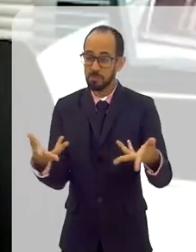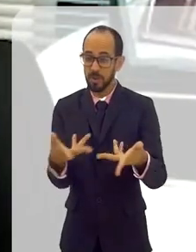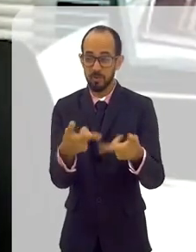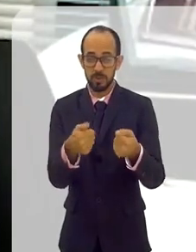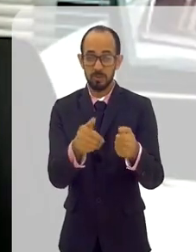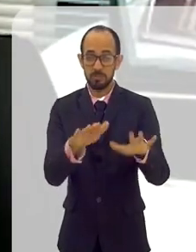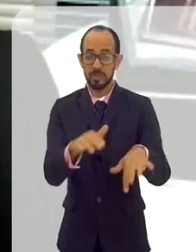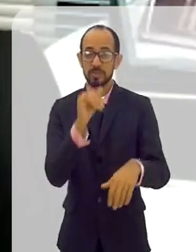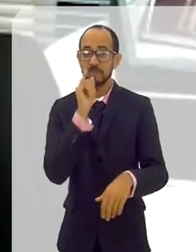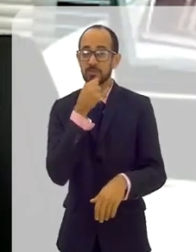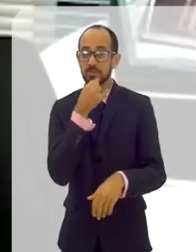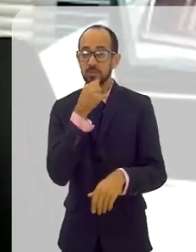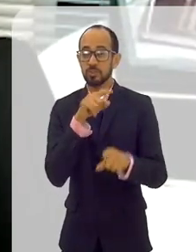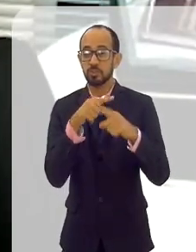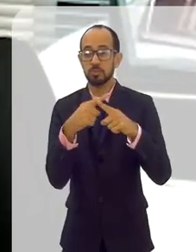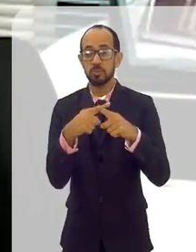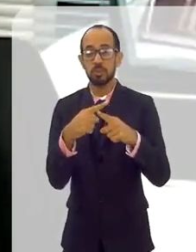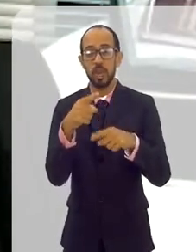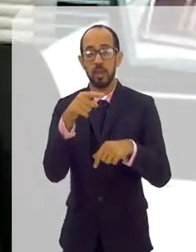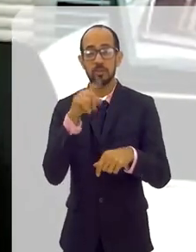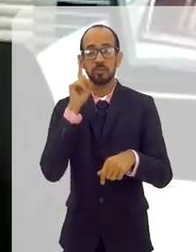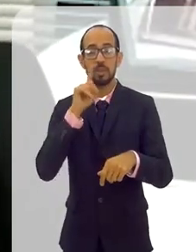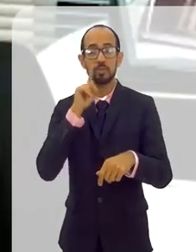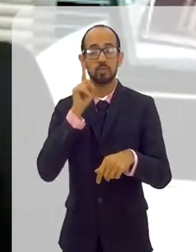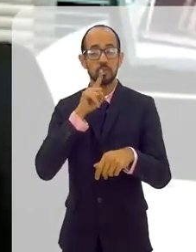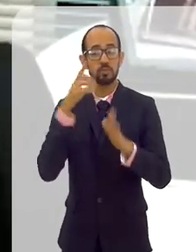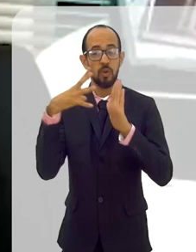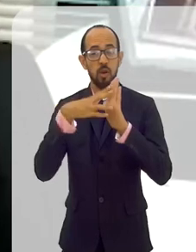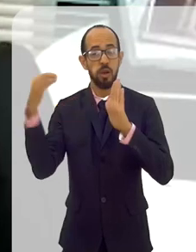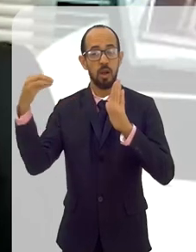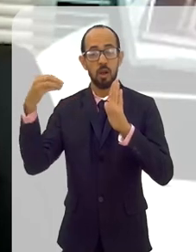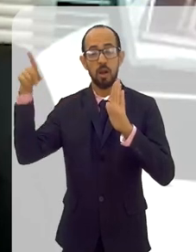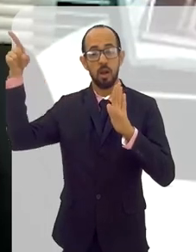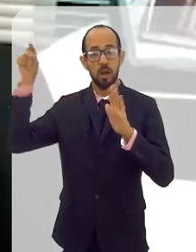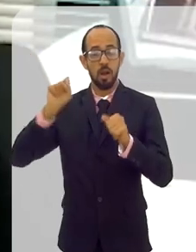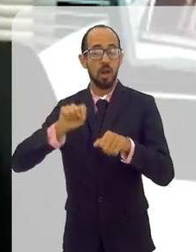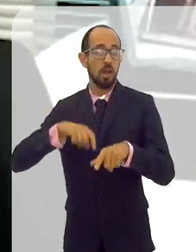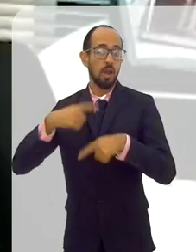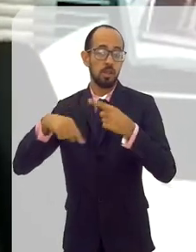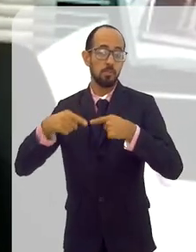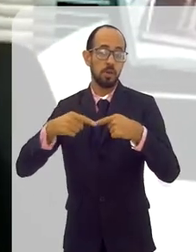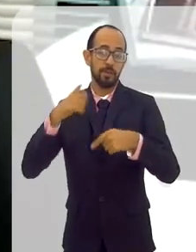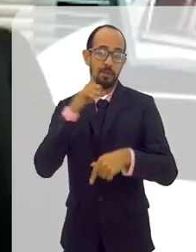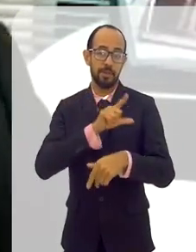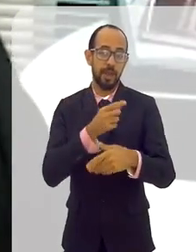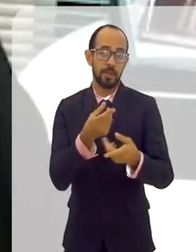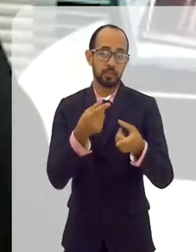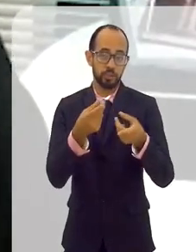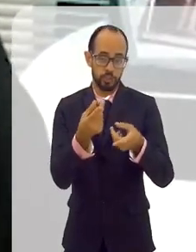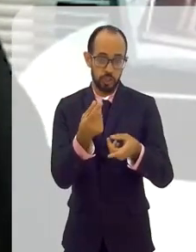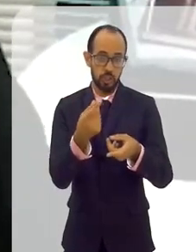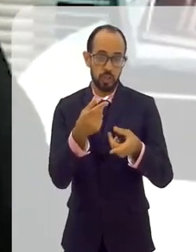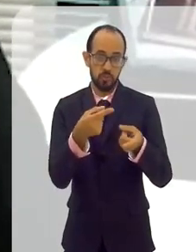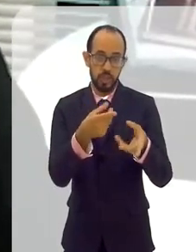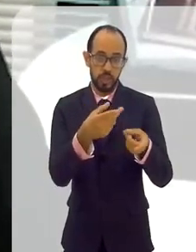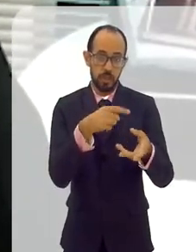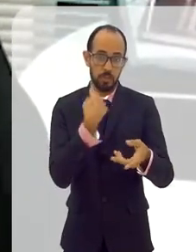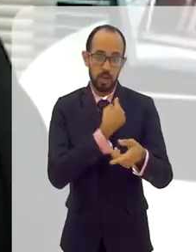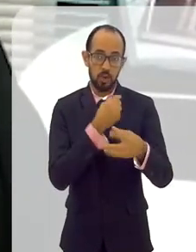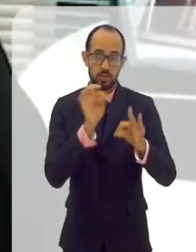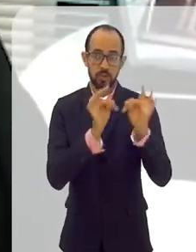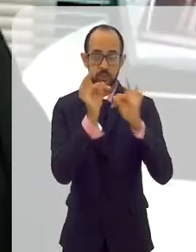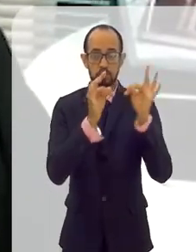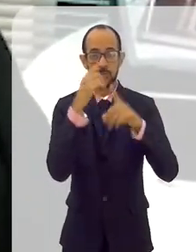avançadas do mundo. É muito triste ver que os Estados Unidos vão pegar uma tecnologia nossa e ganhar dinheiro e, daqui a pouco, nos vender essa